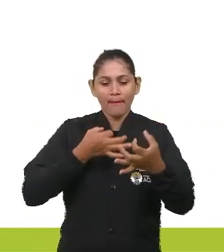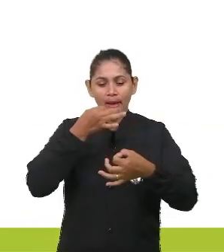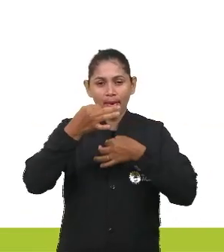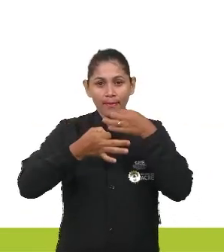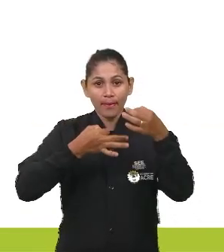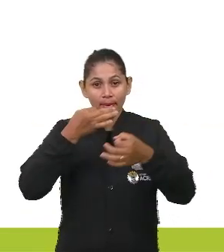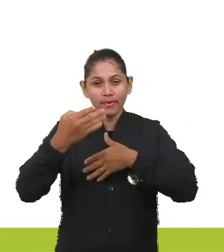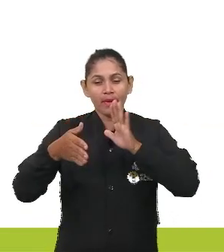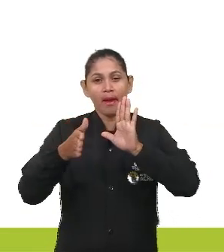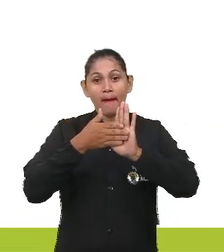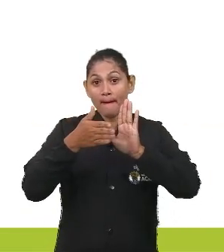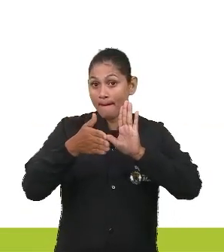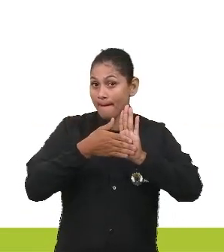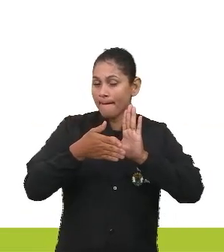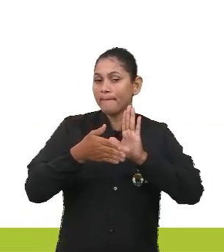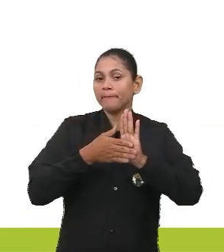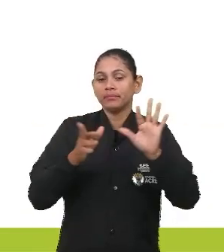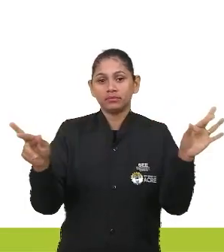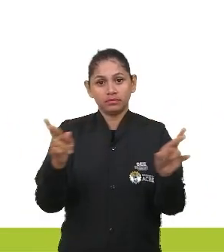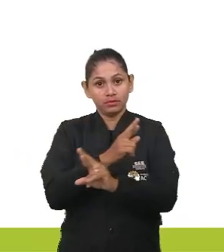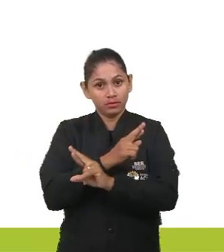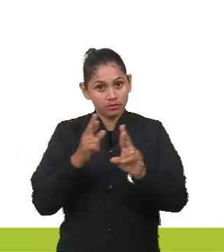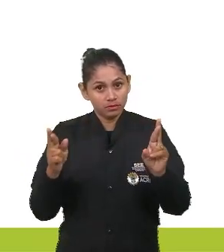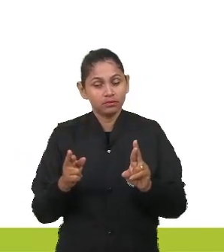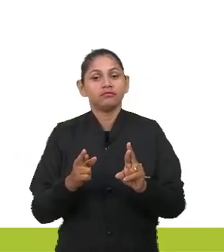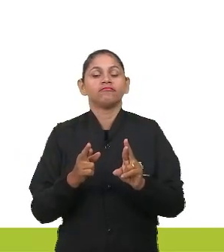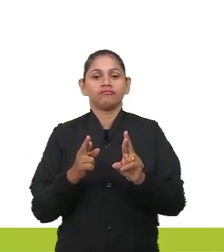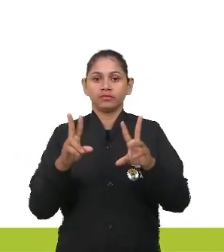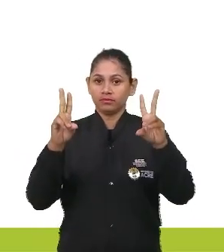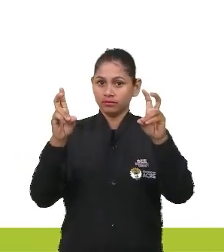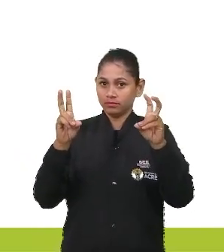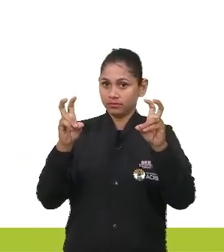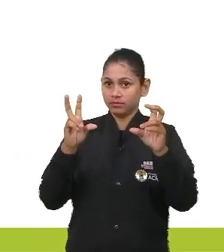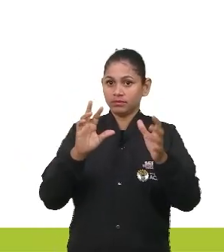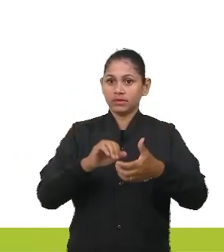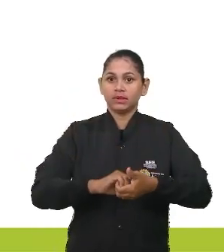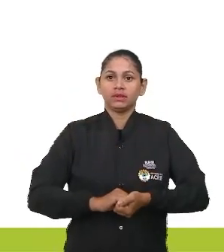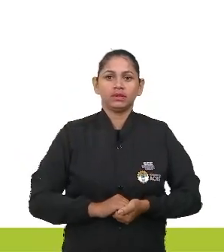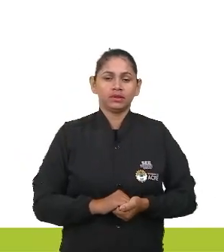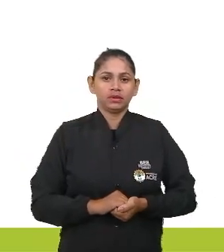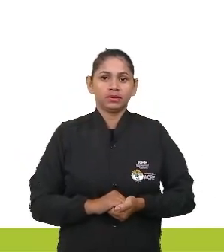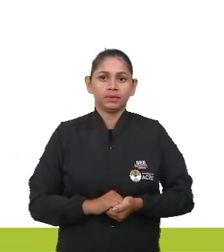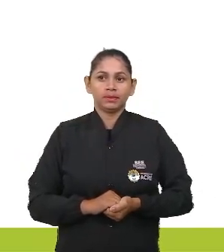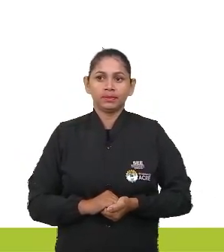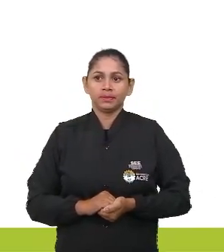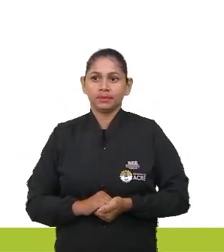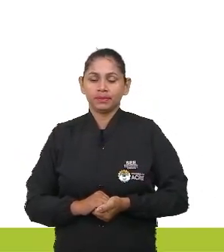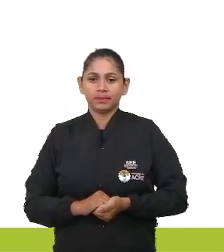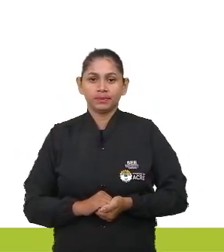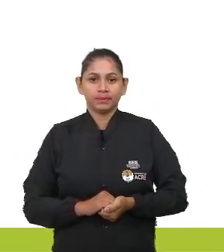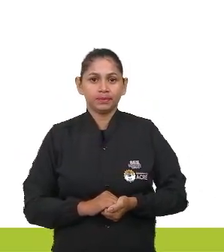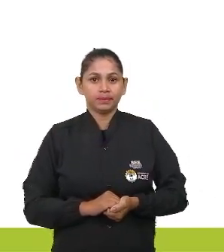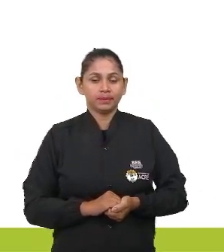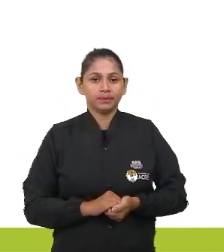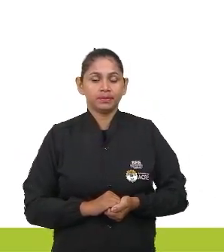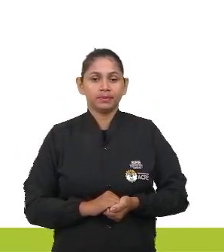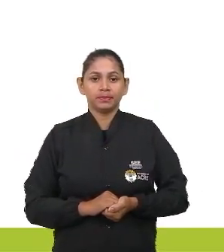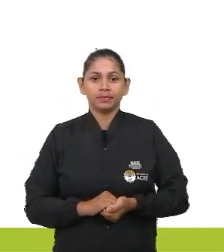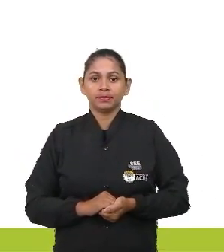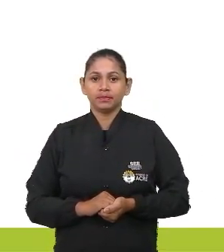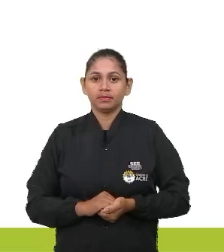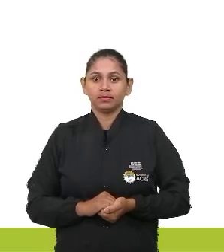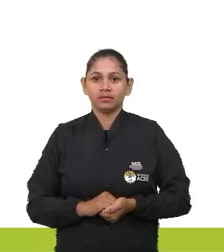tese relacionadas claro ao tema tá bom? Não deixem de claro